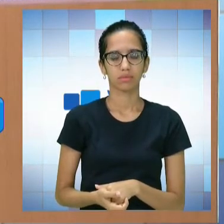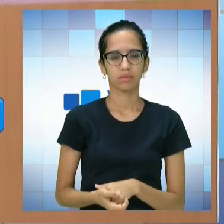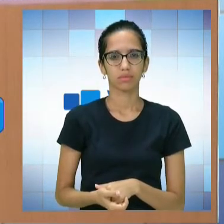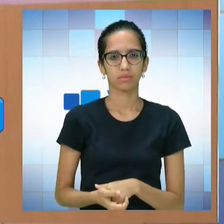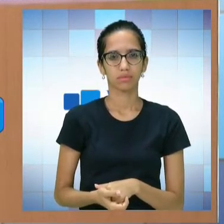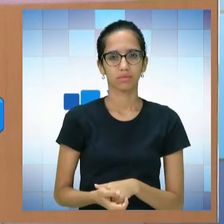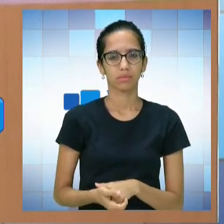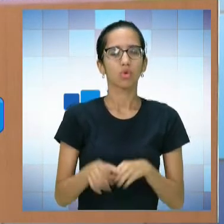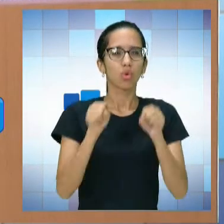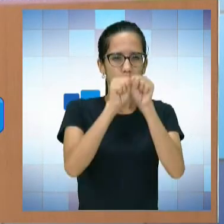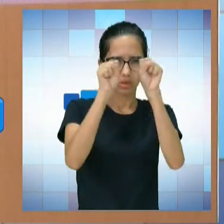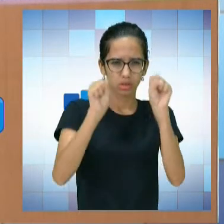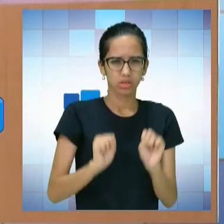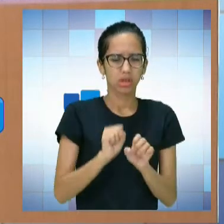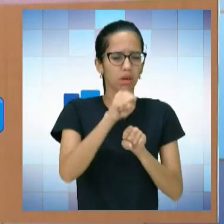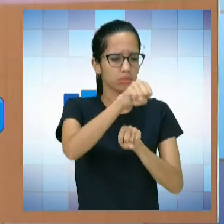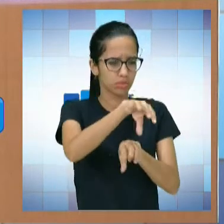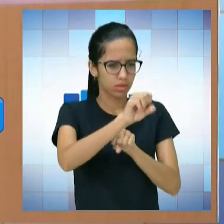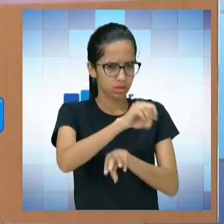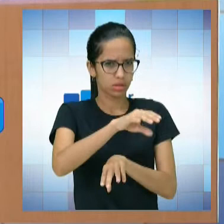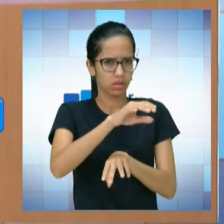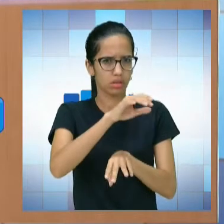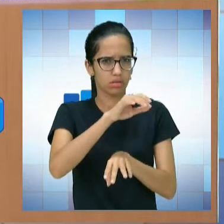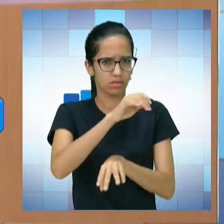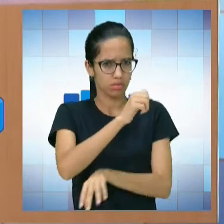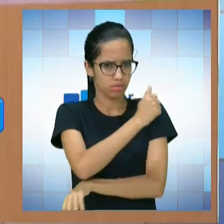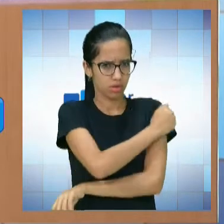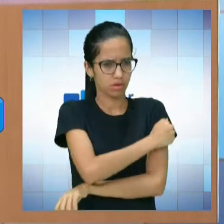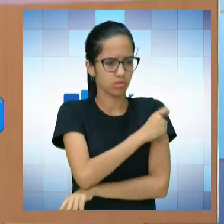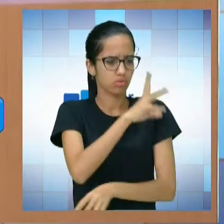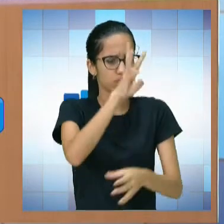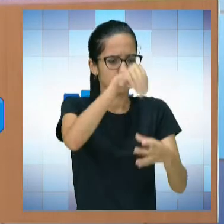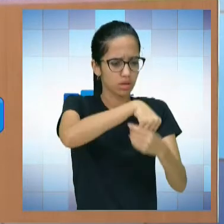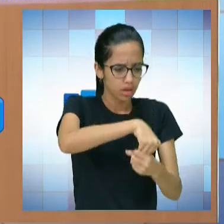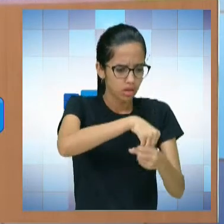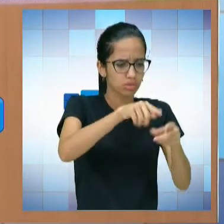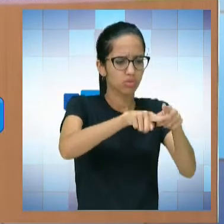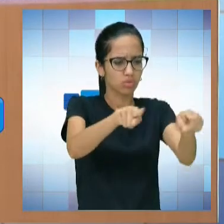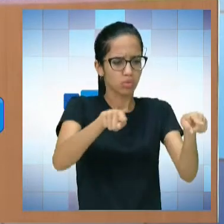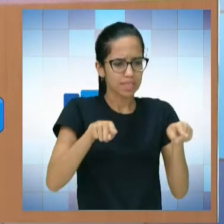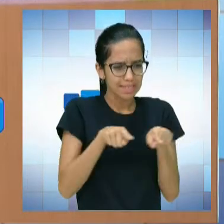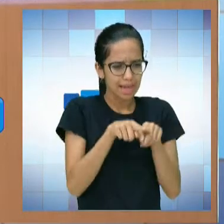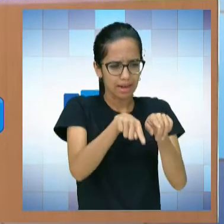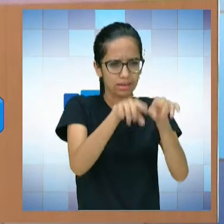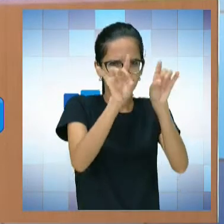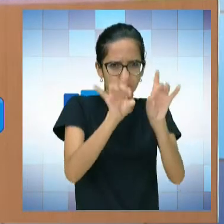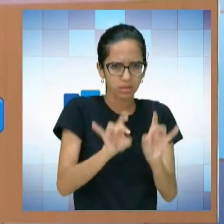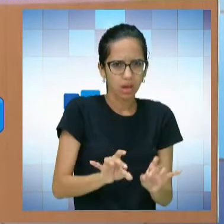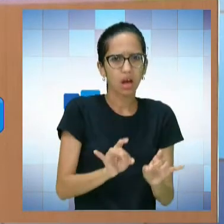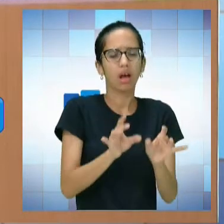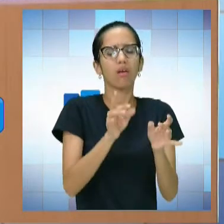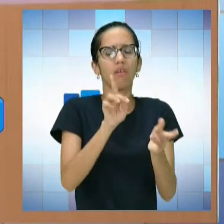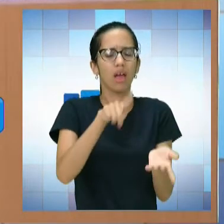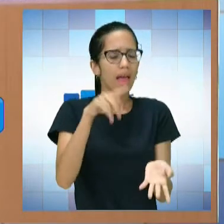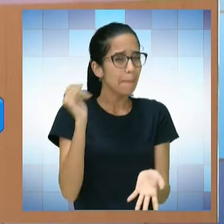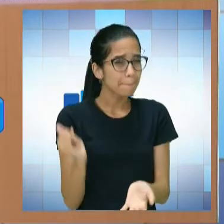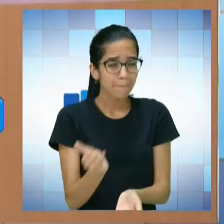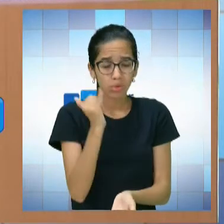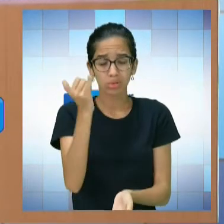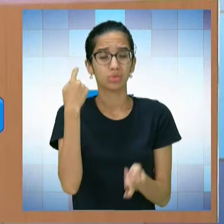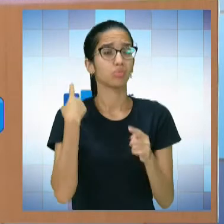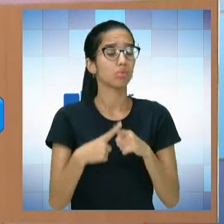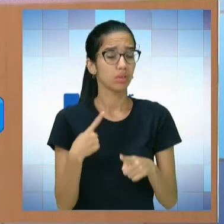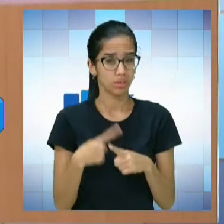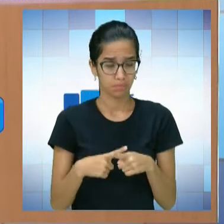estar ensinando o aluno através de laboratório é extremamente importante. Importante no sentido de